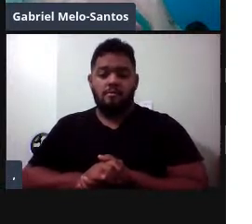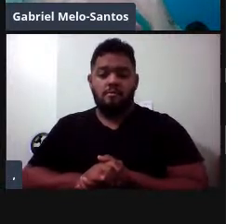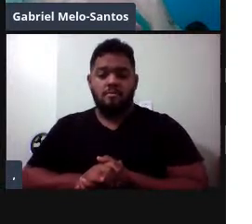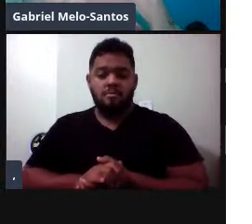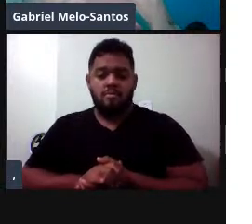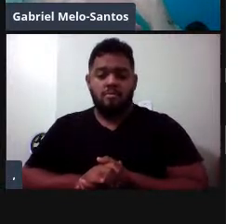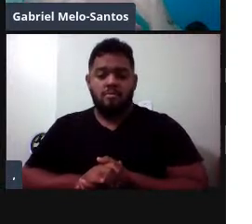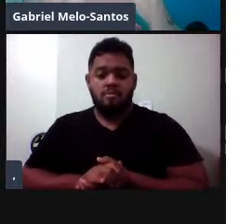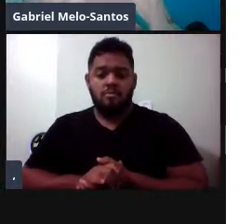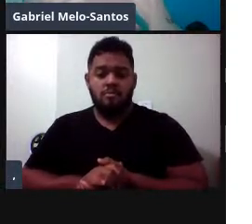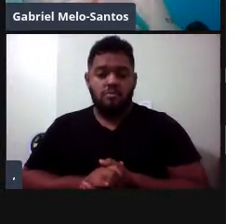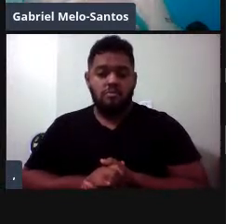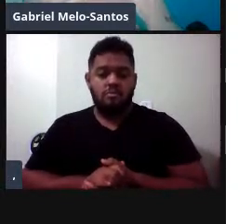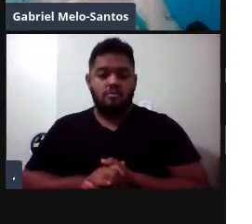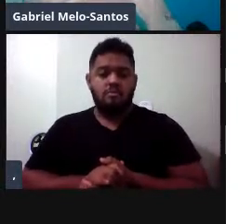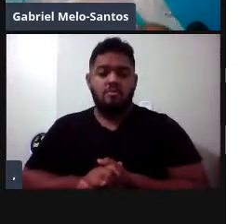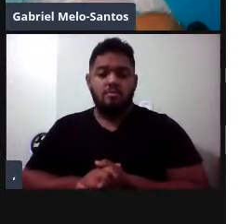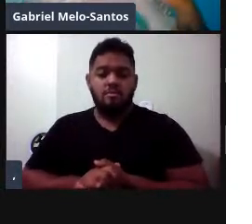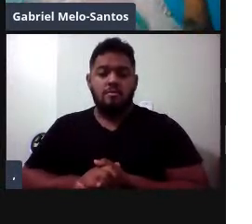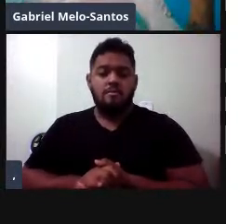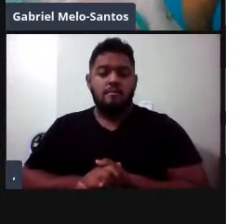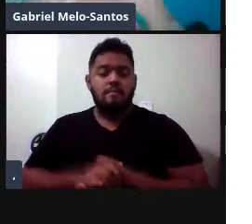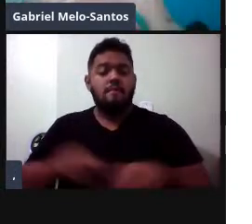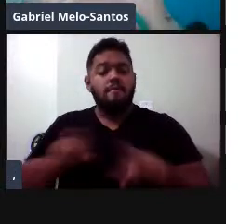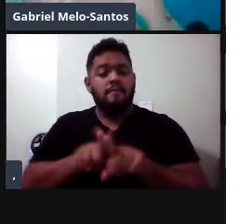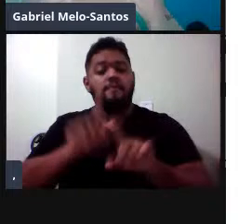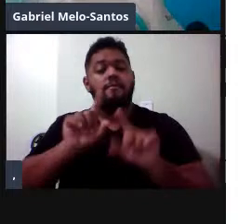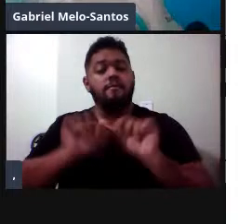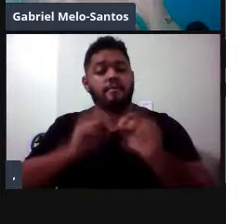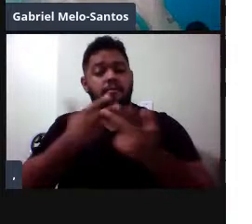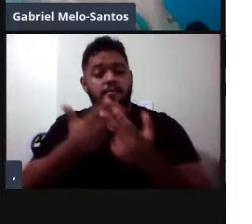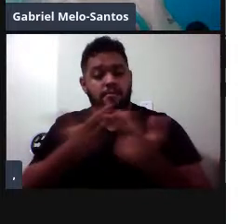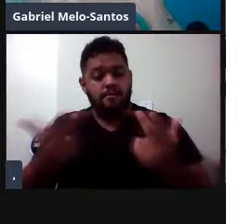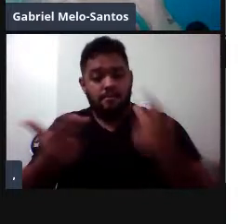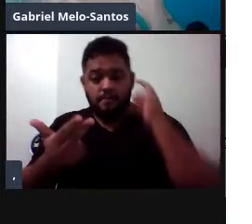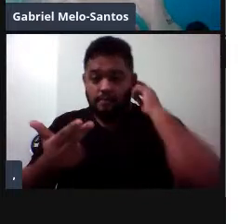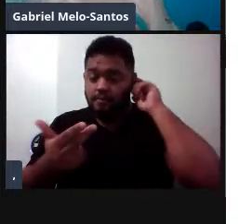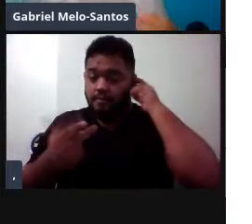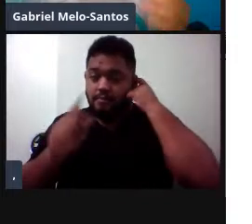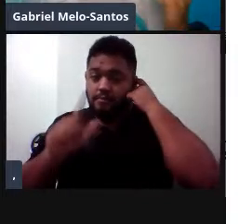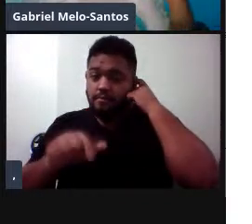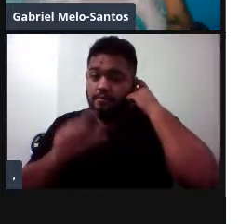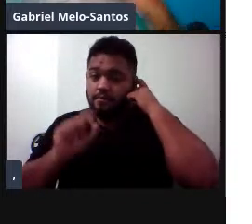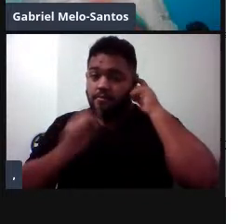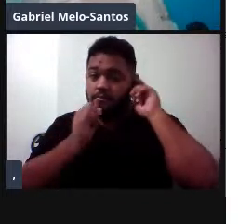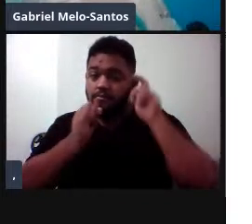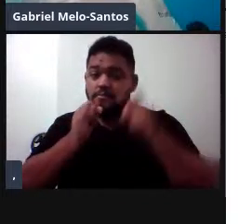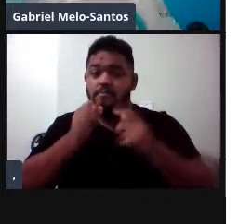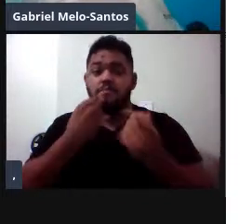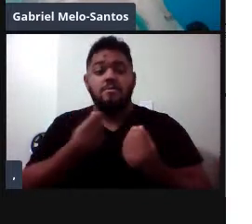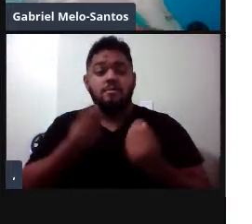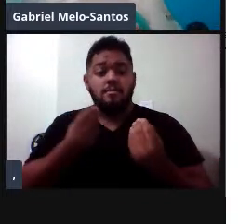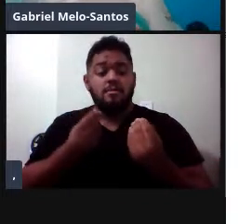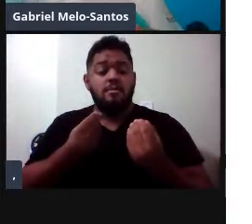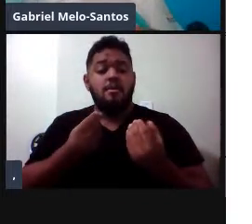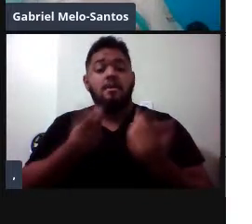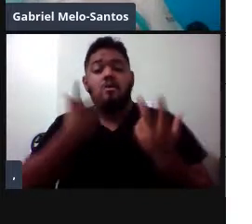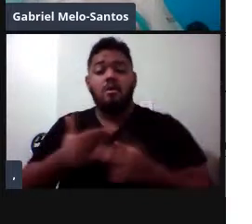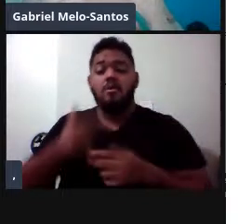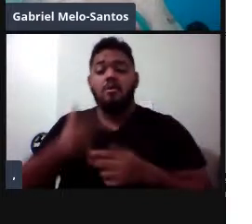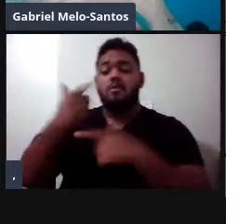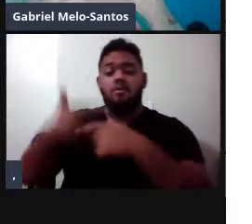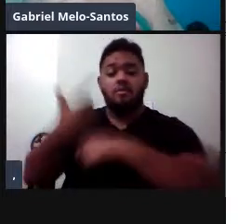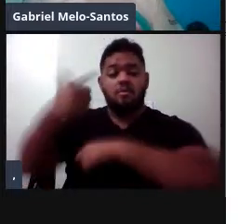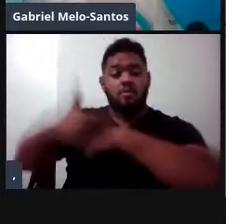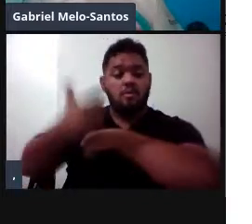sinais, elas são intermediárias, elas não são nem tão altas quanto a partir dos golfinhos marinhos, elas não são também tão baixas